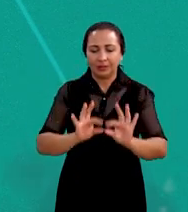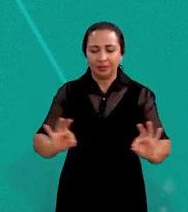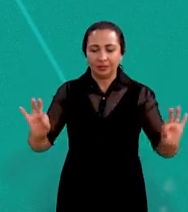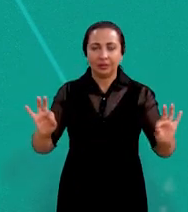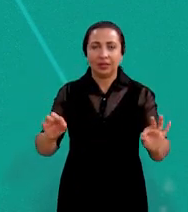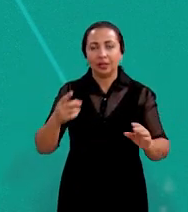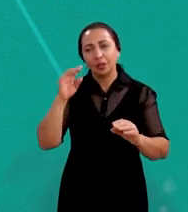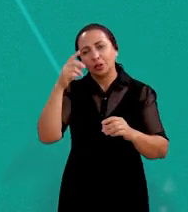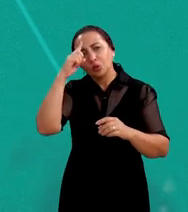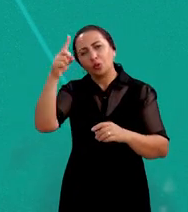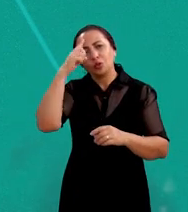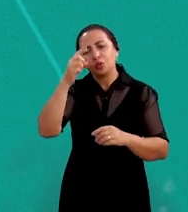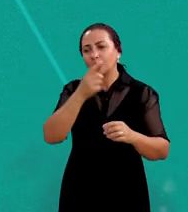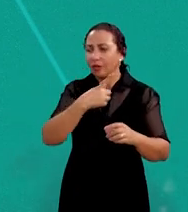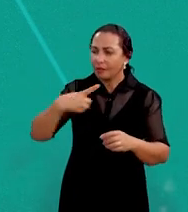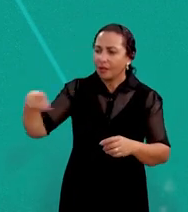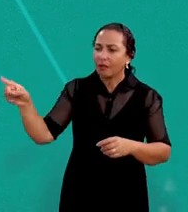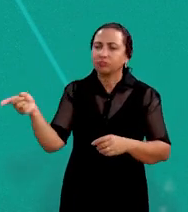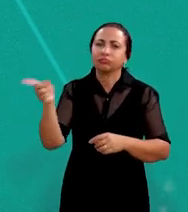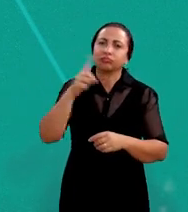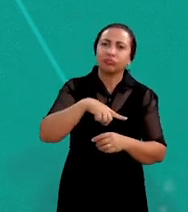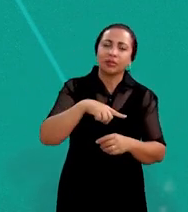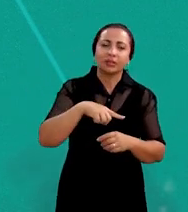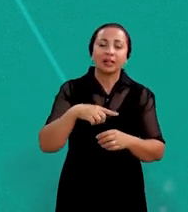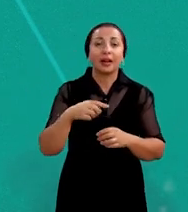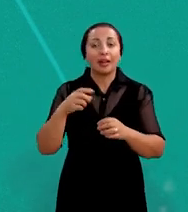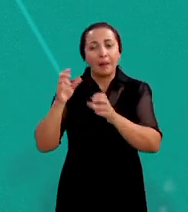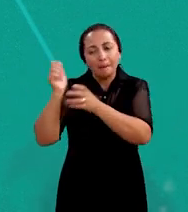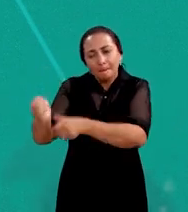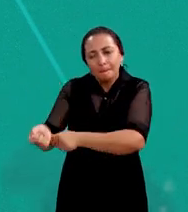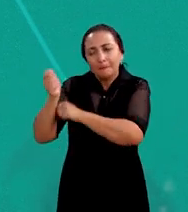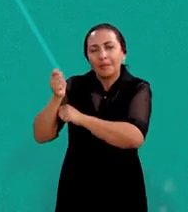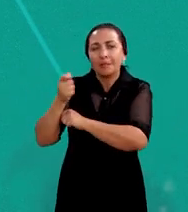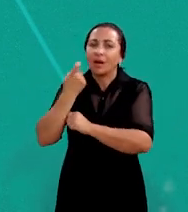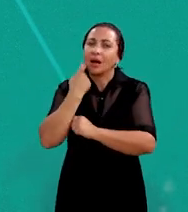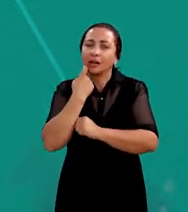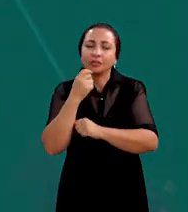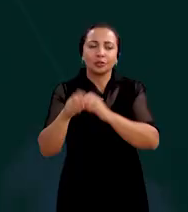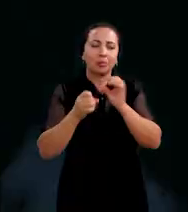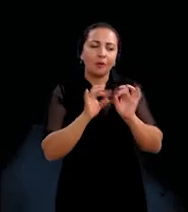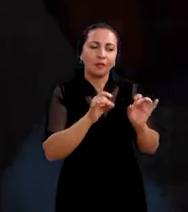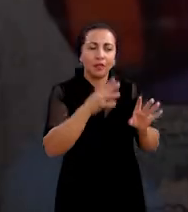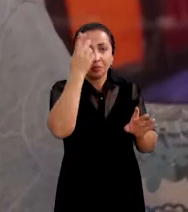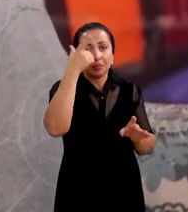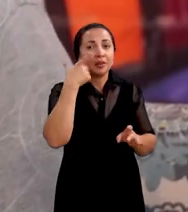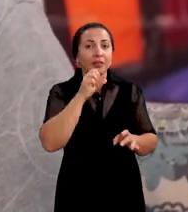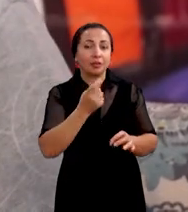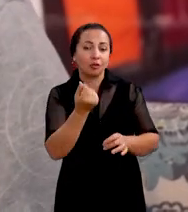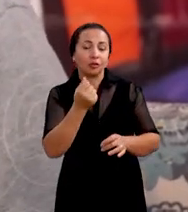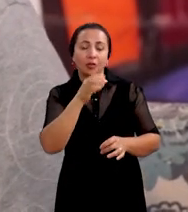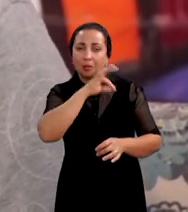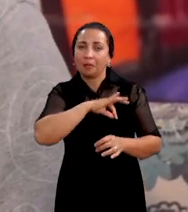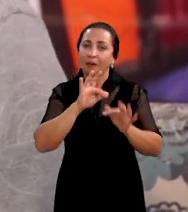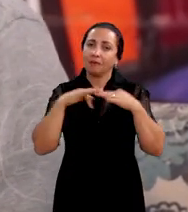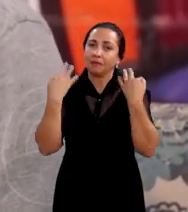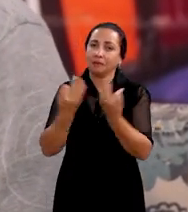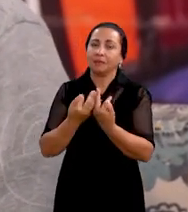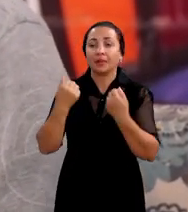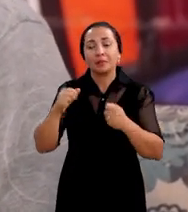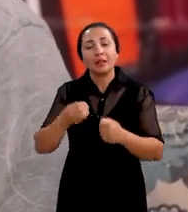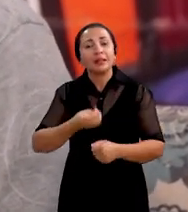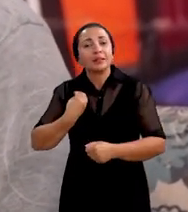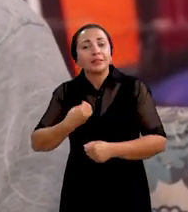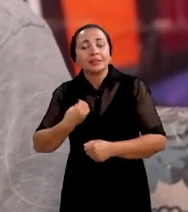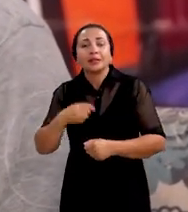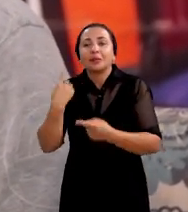os pescadores vão e vêm para poder pegar o peixe para vender e dar seu sustento para a família. Primeiro estudo é entender a existência da pesca